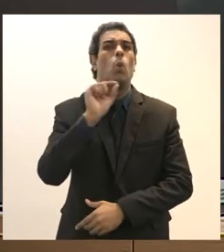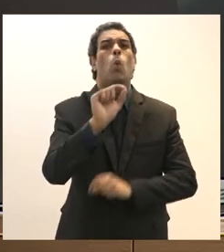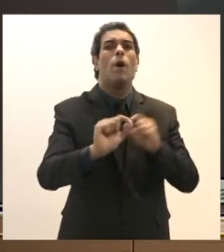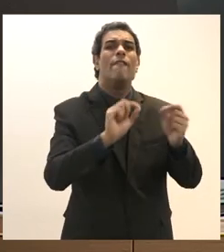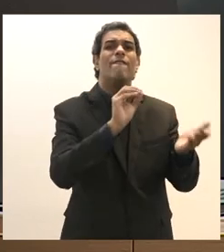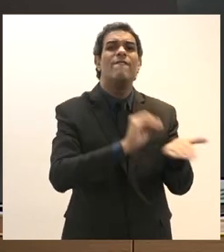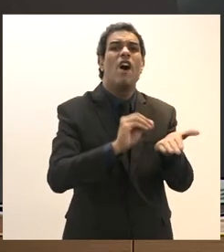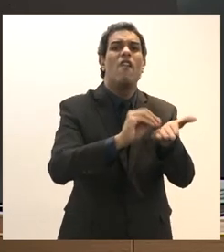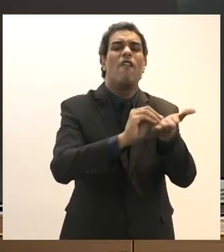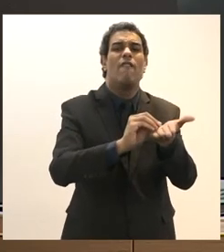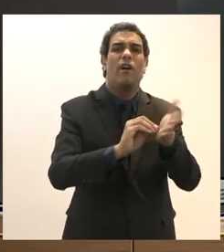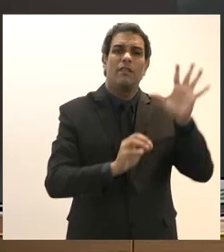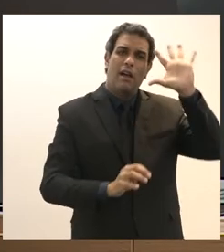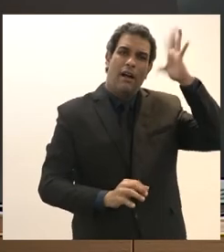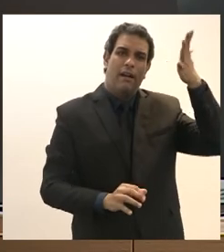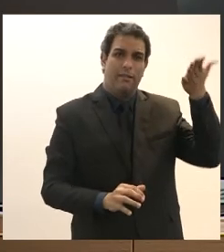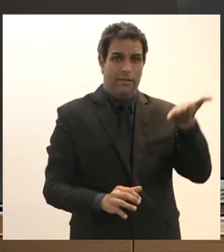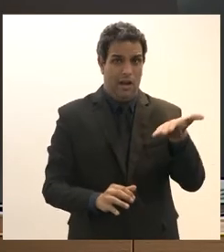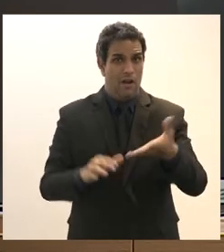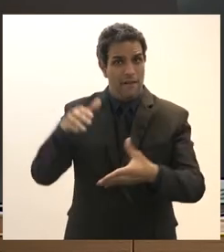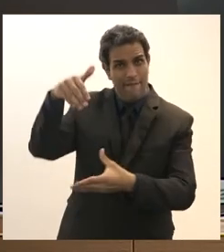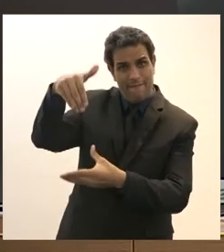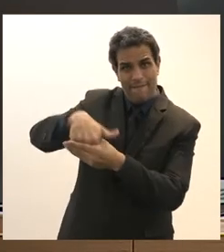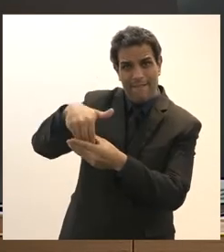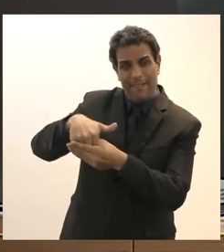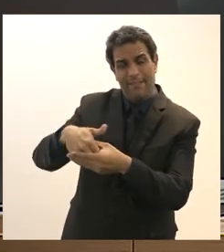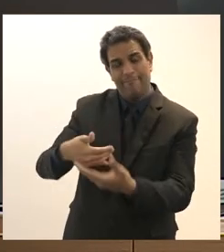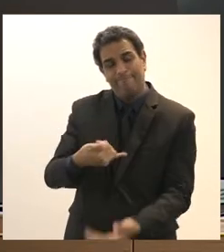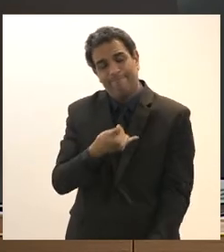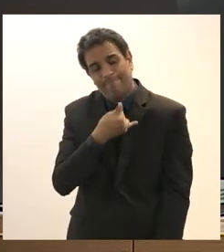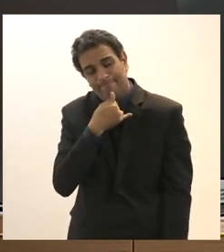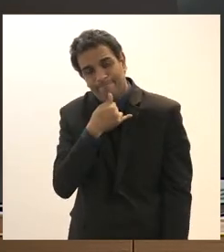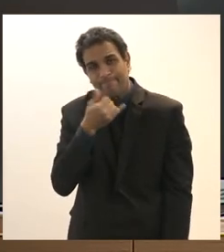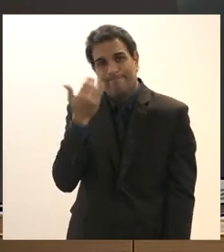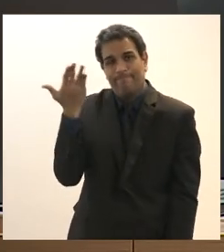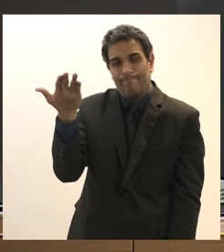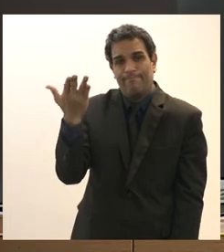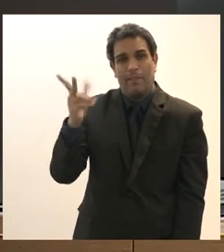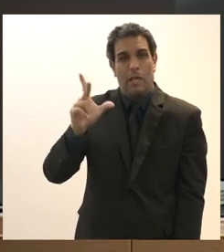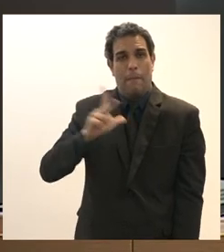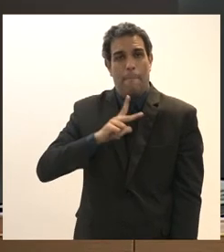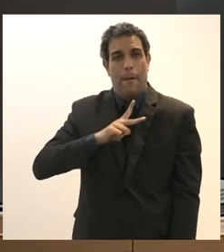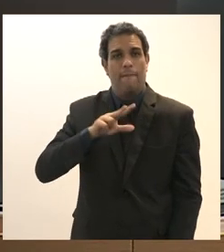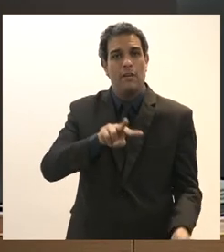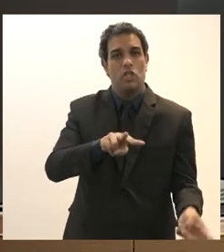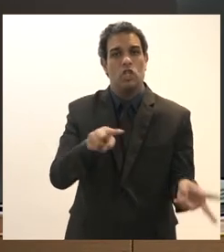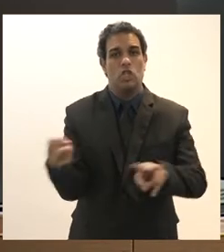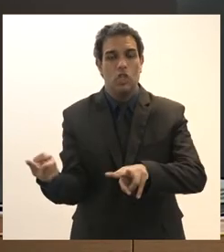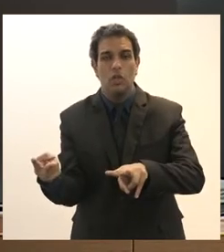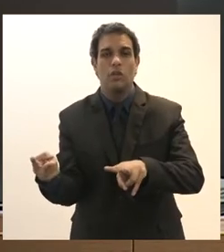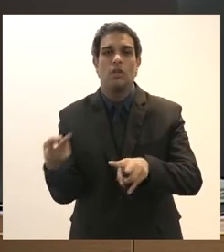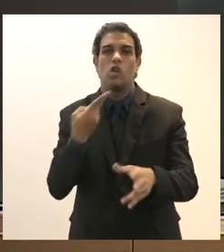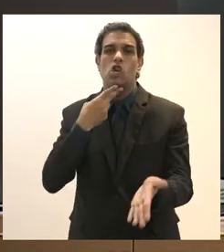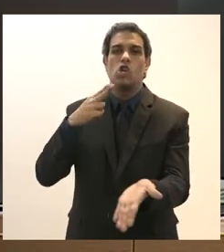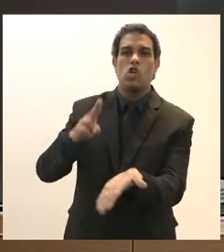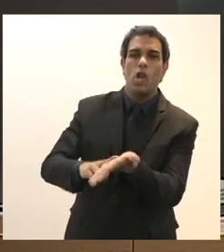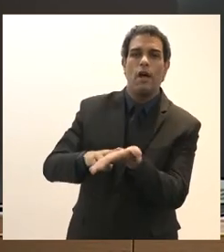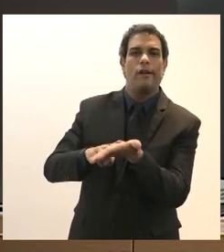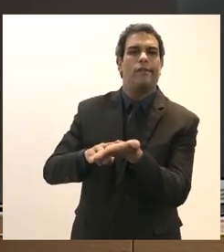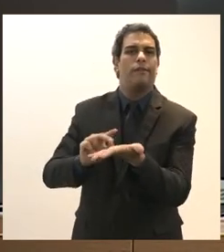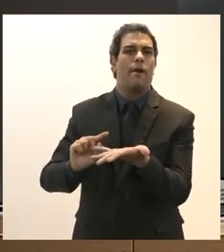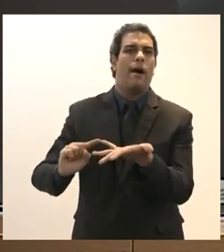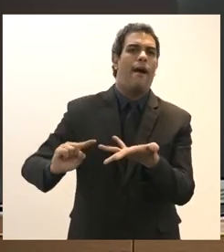agora foi feita a votação lamentavelmente para a privatização da Eletrobras correios e telégrafos